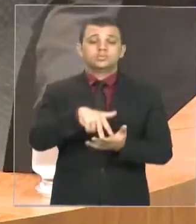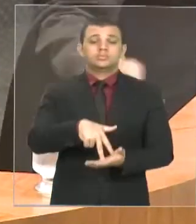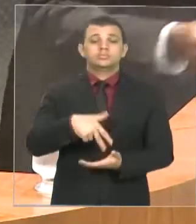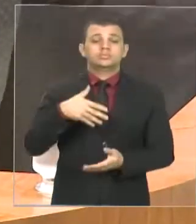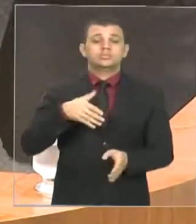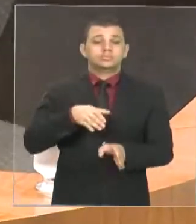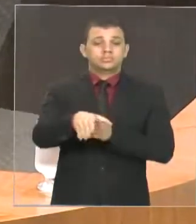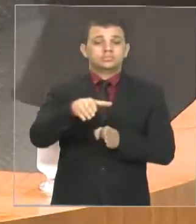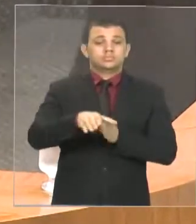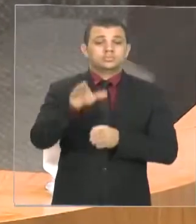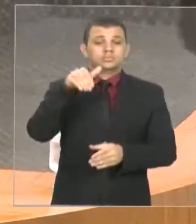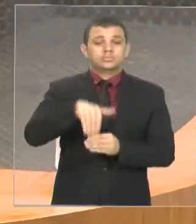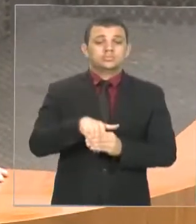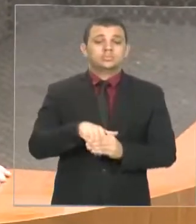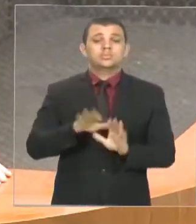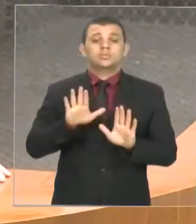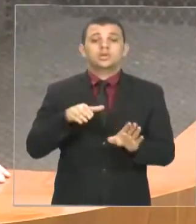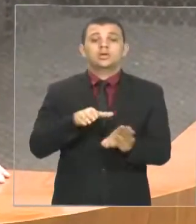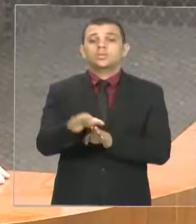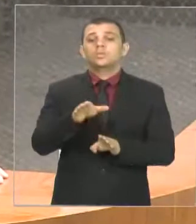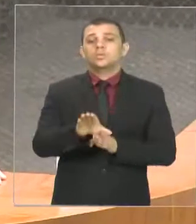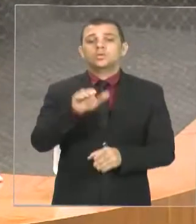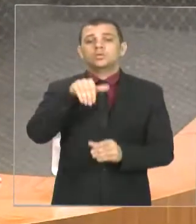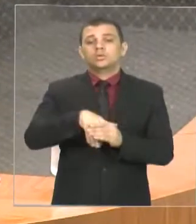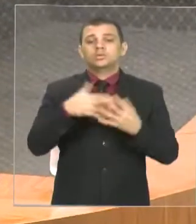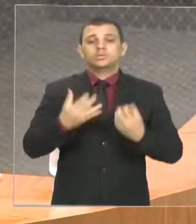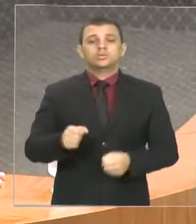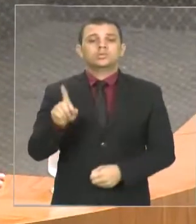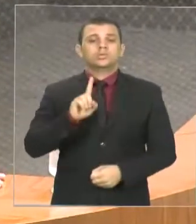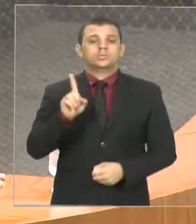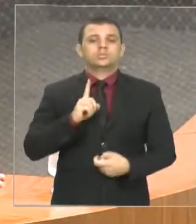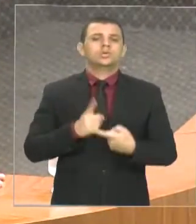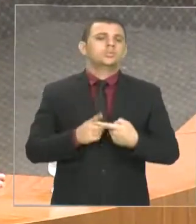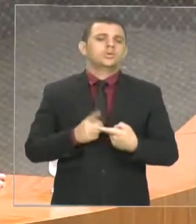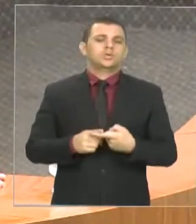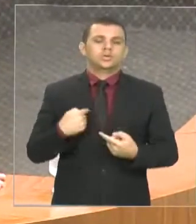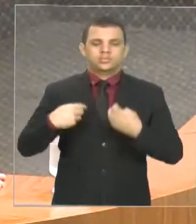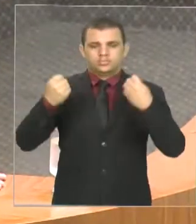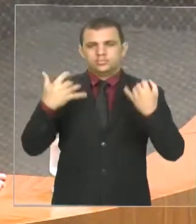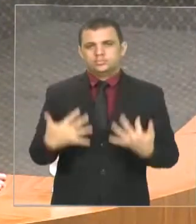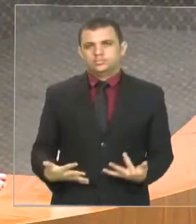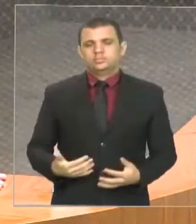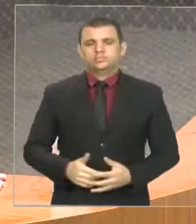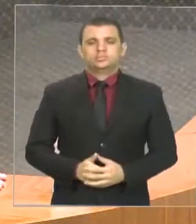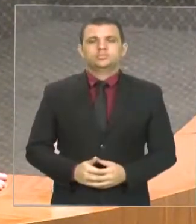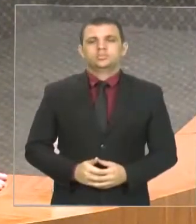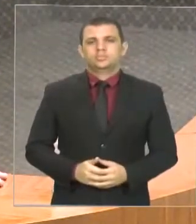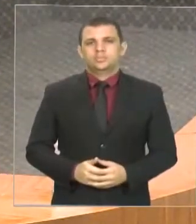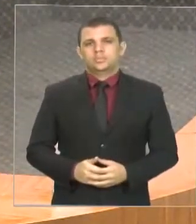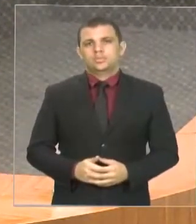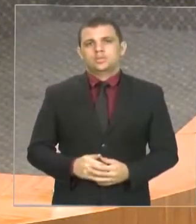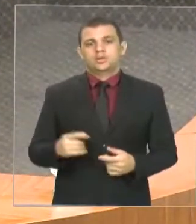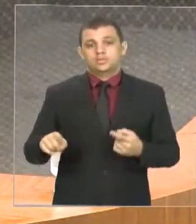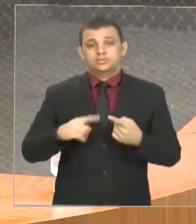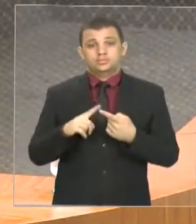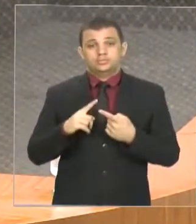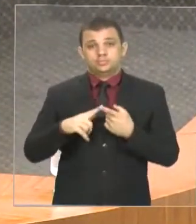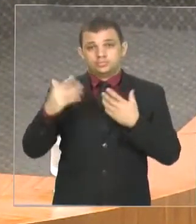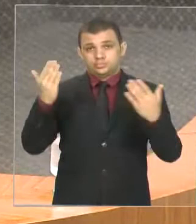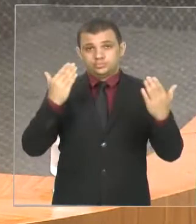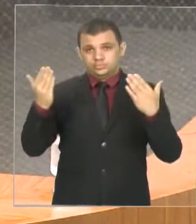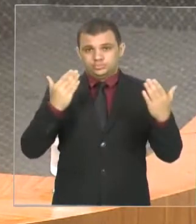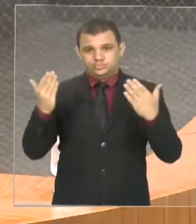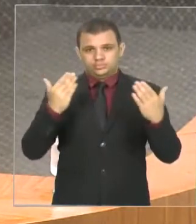encaminhar pela rejeição. E aqui vou fazer minhas colocações. Primeiro, a comparação,